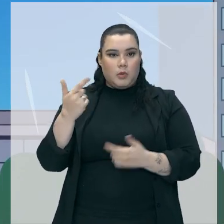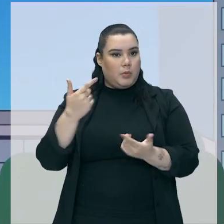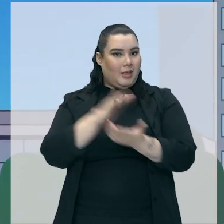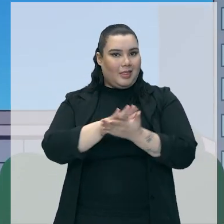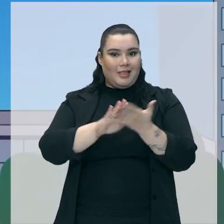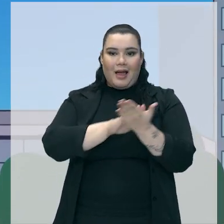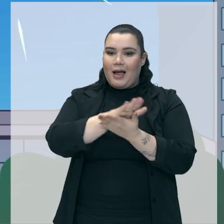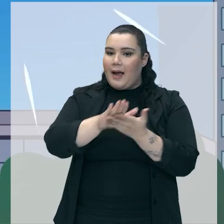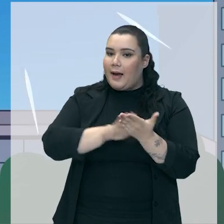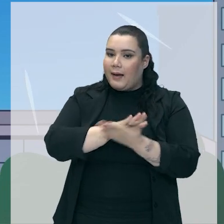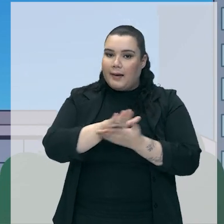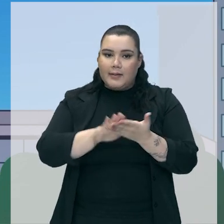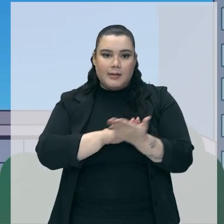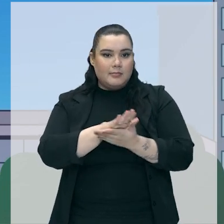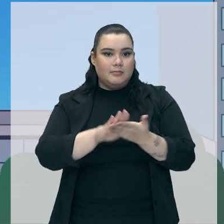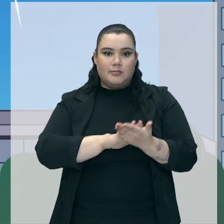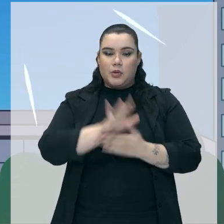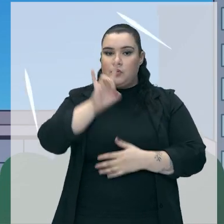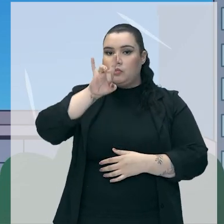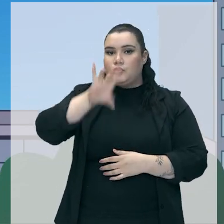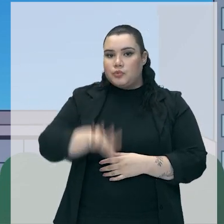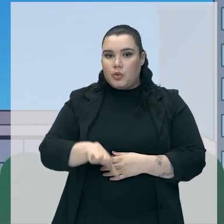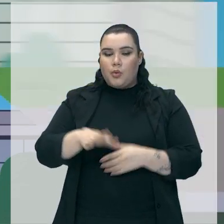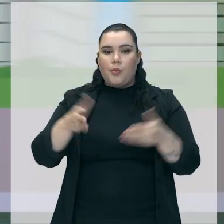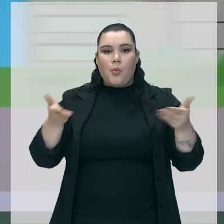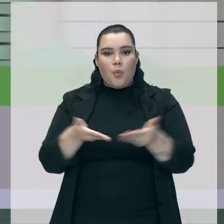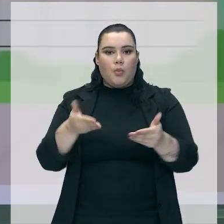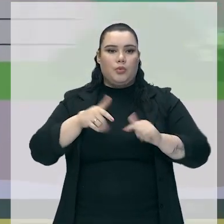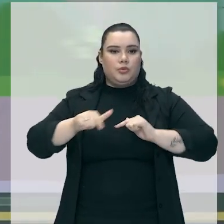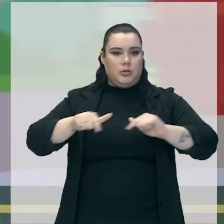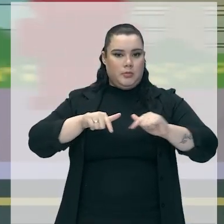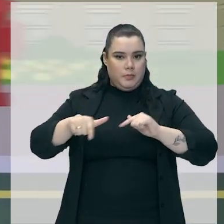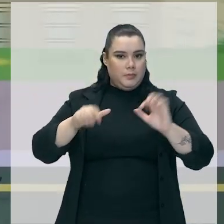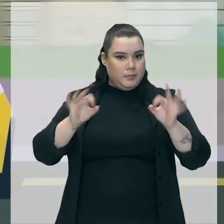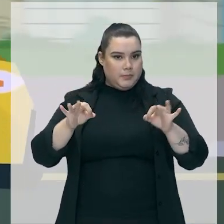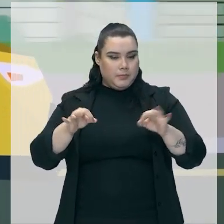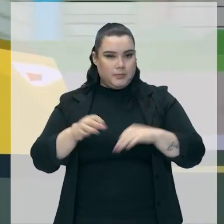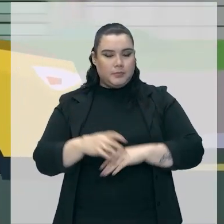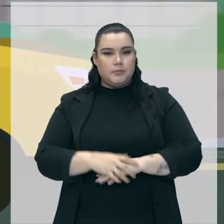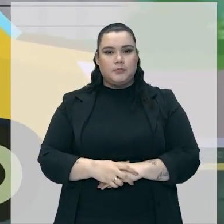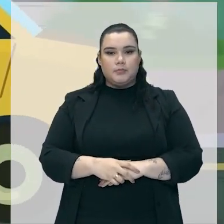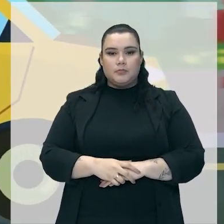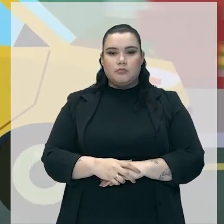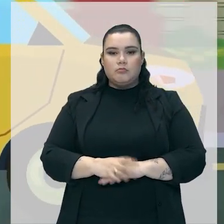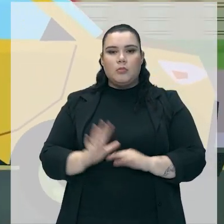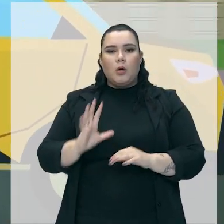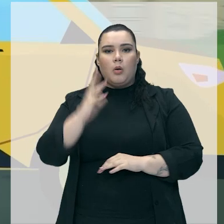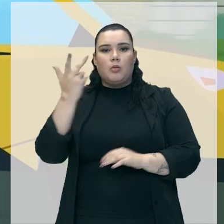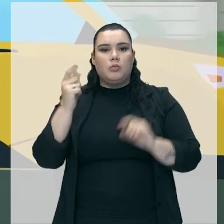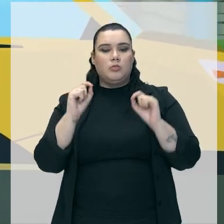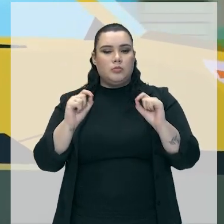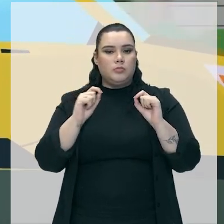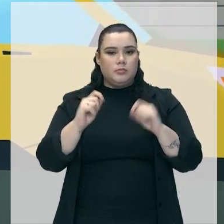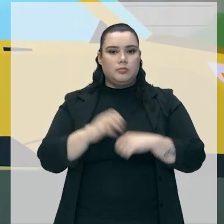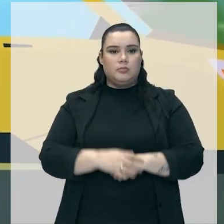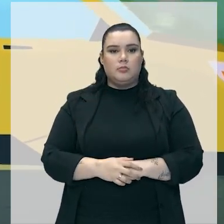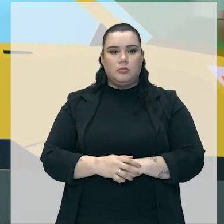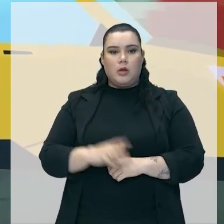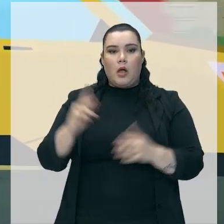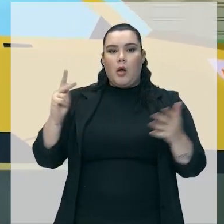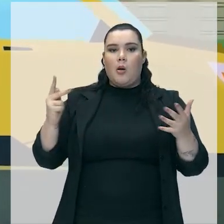não tem nada, ele tá só vivendo ali, fazendo o trabalhinho dele e pronto. Acontece o quê? Eles sofrem um